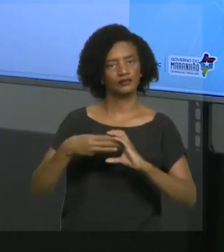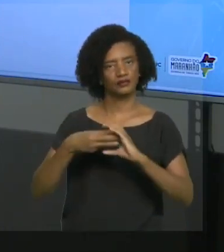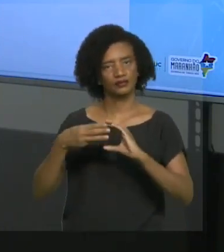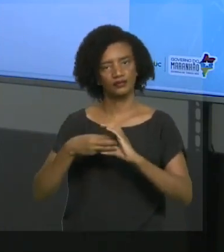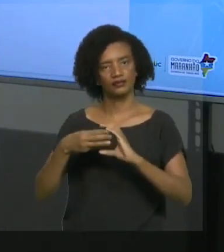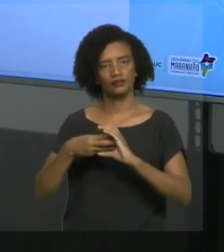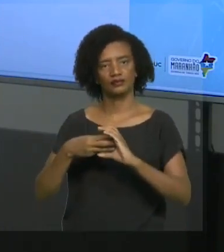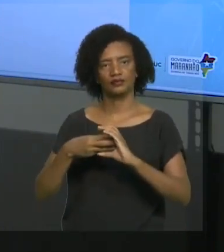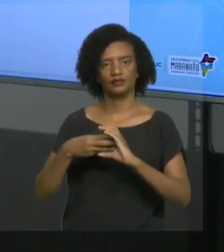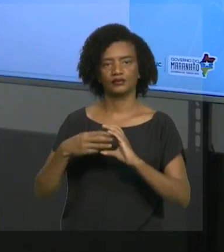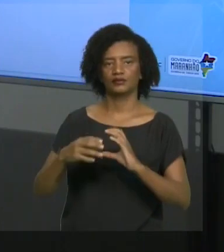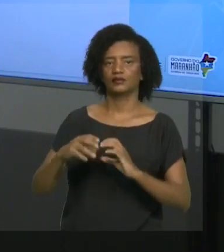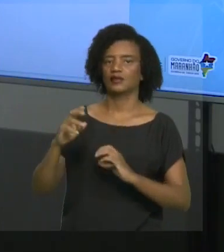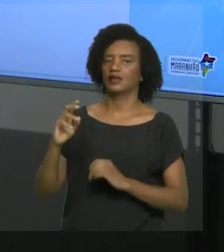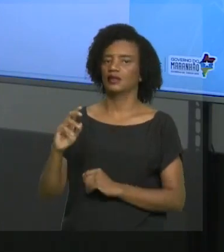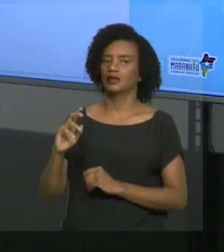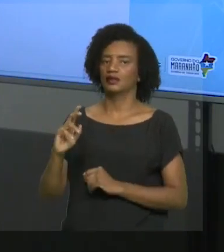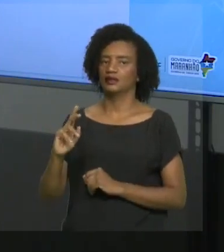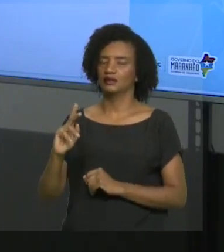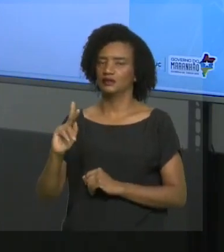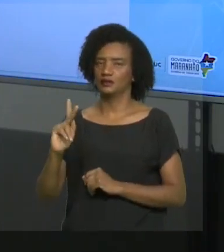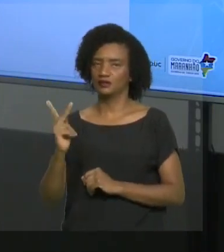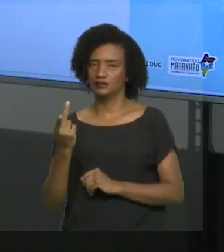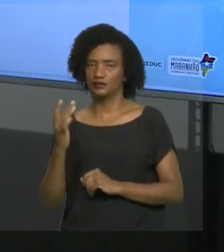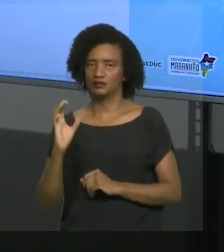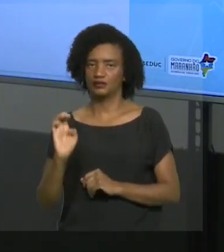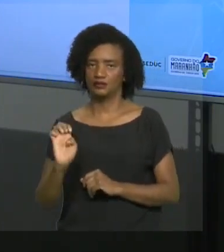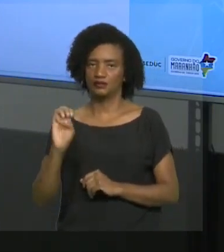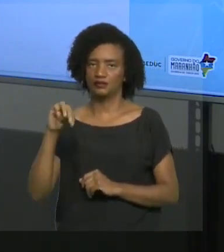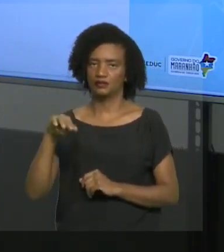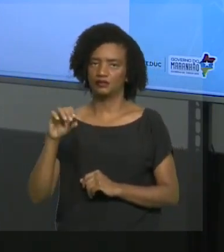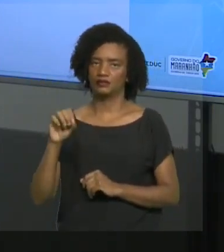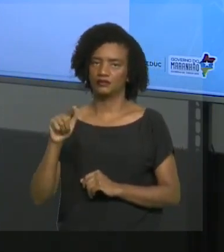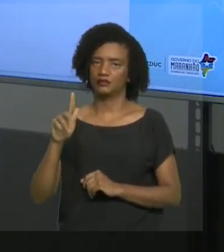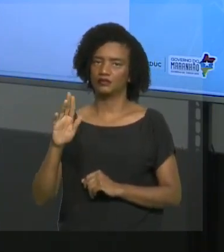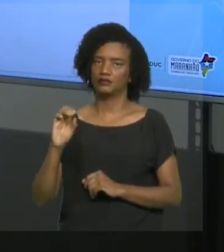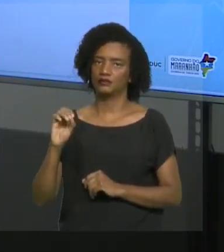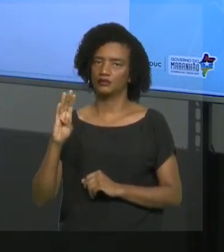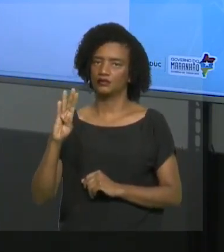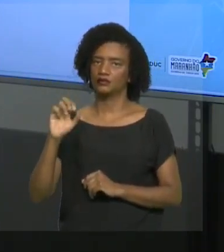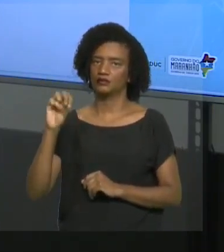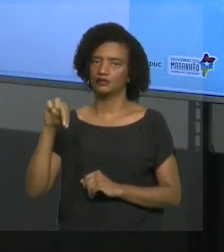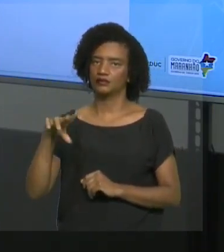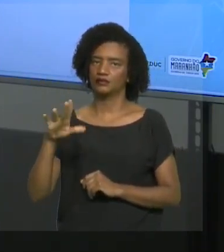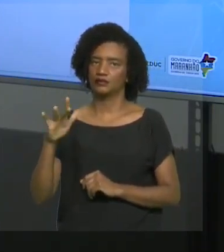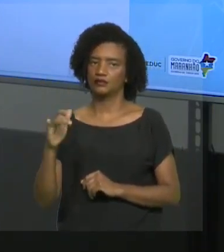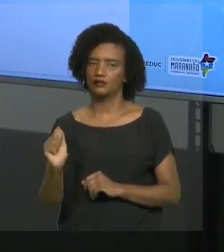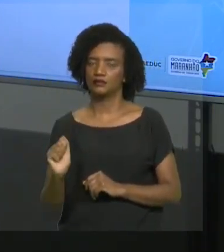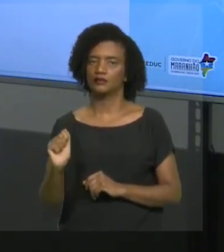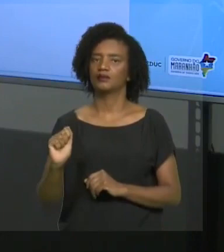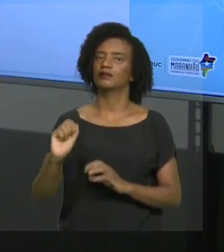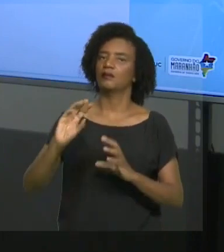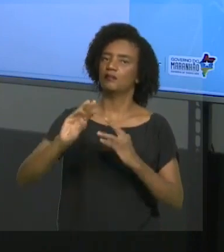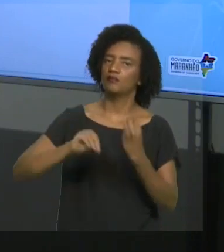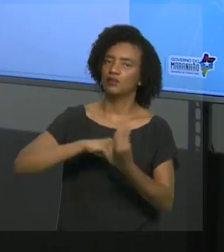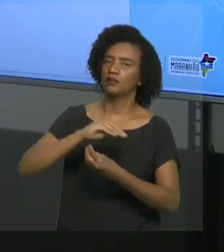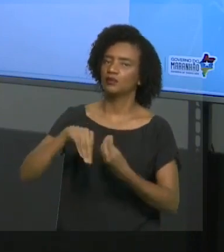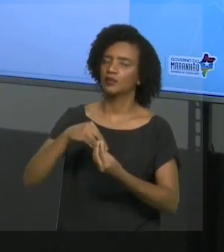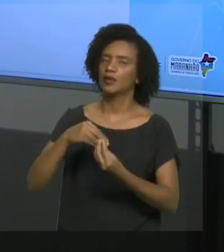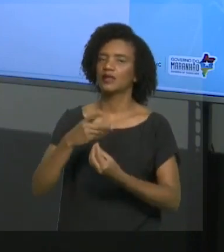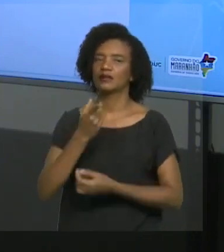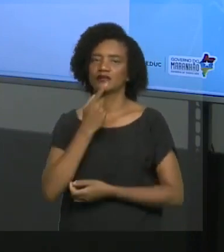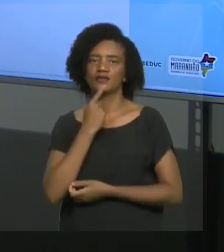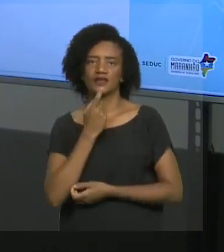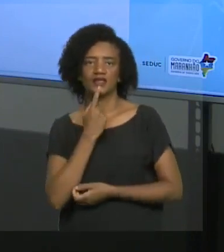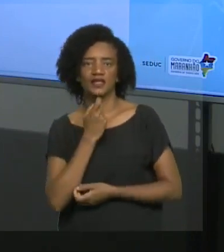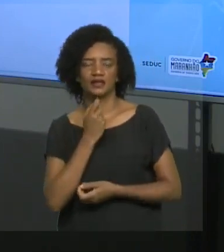aproximadamente dissolvido no plasma, ou seja, misturado com o sangue. Então, o transporte na forma do